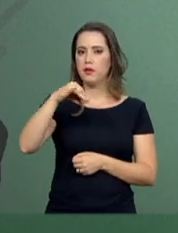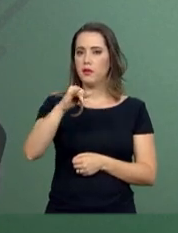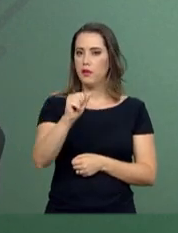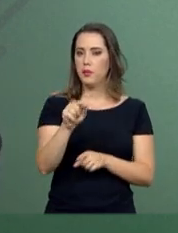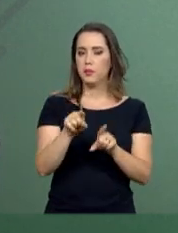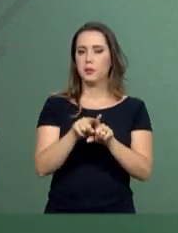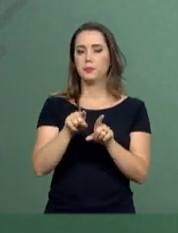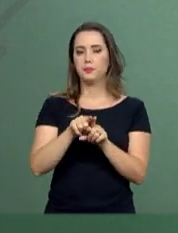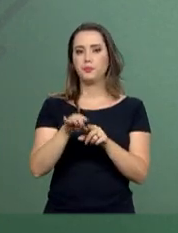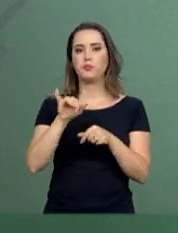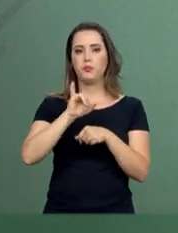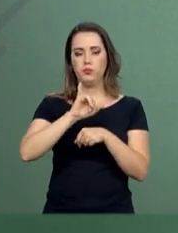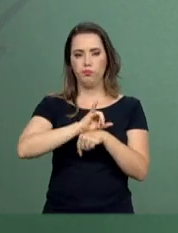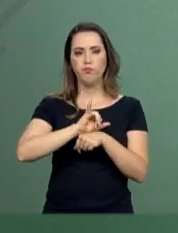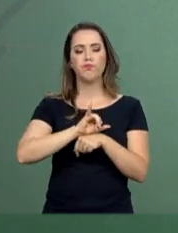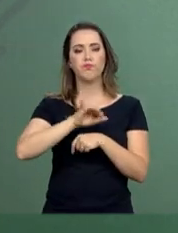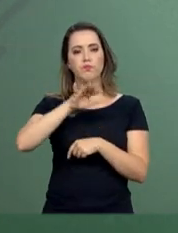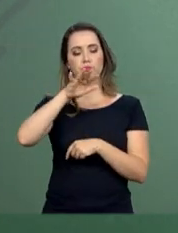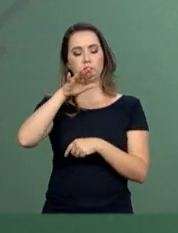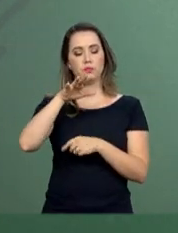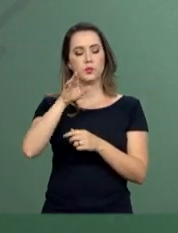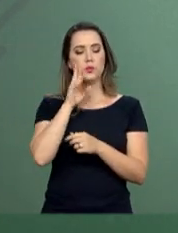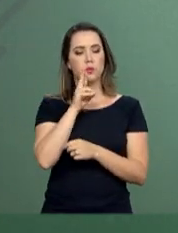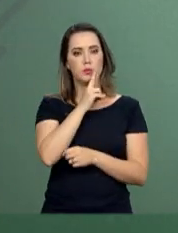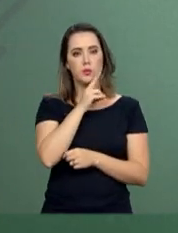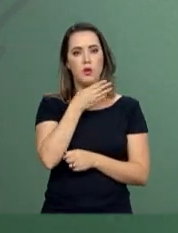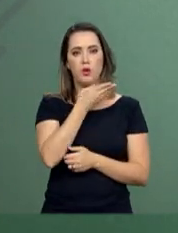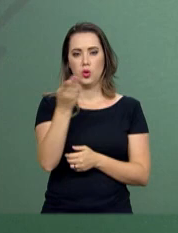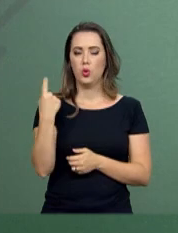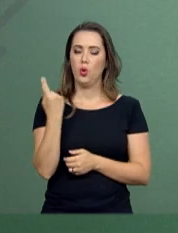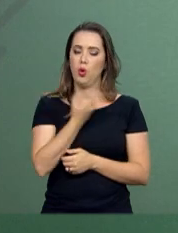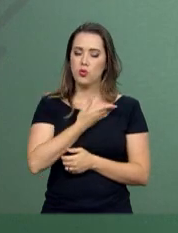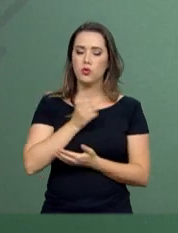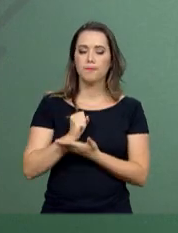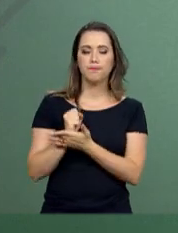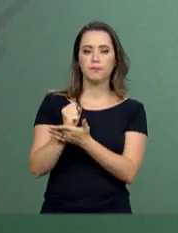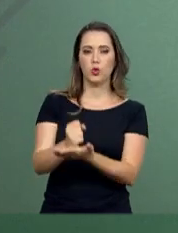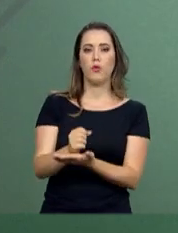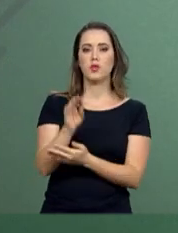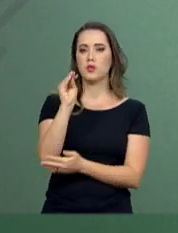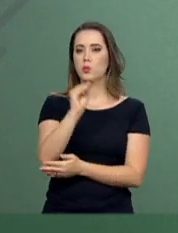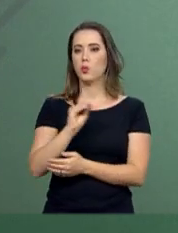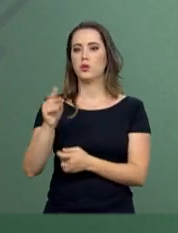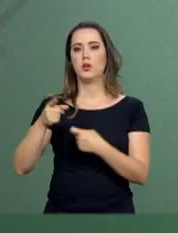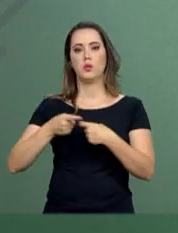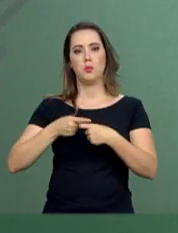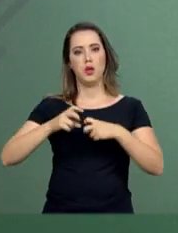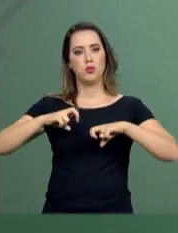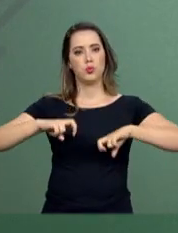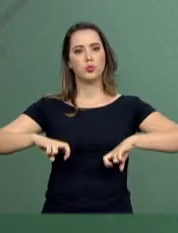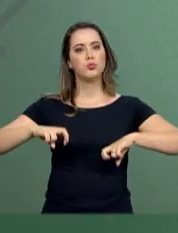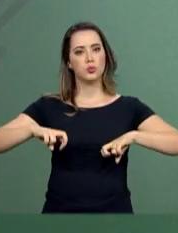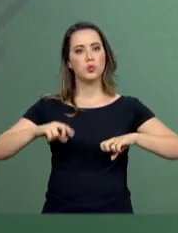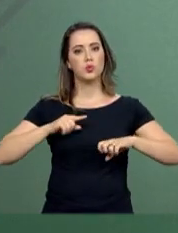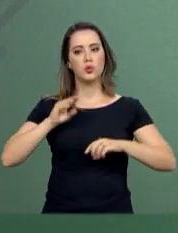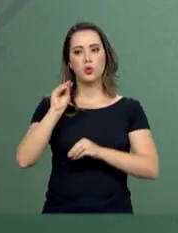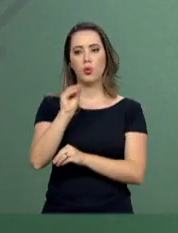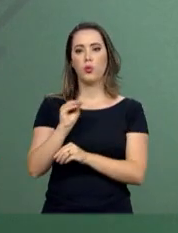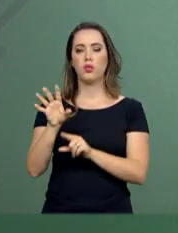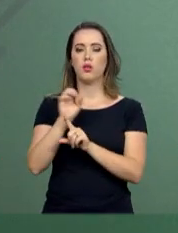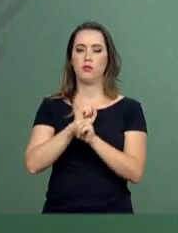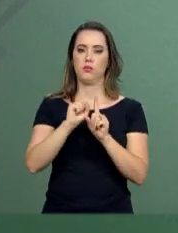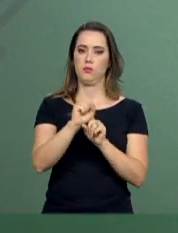Já oferecemos, como sabem todos, atendimento médico e assistência